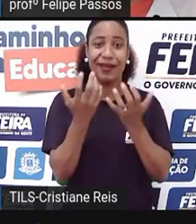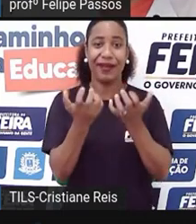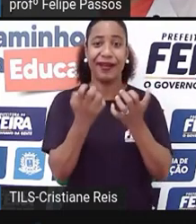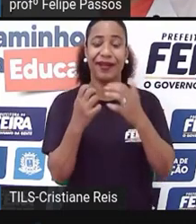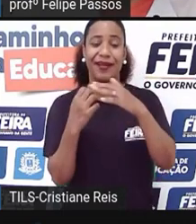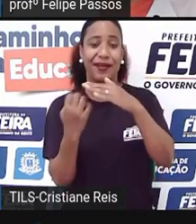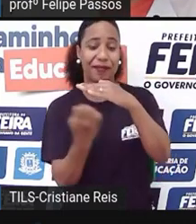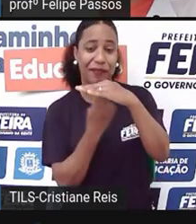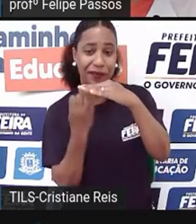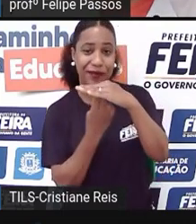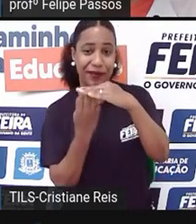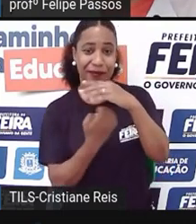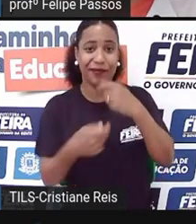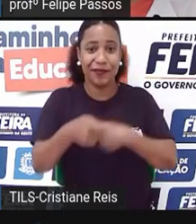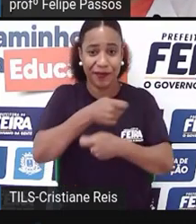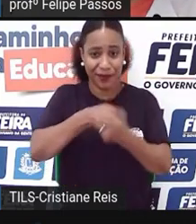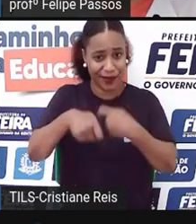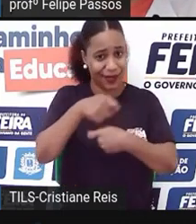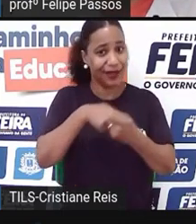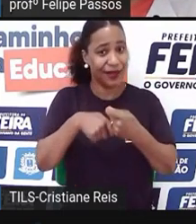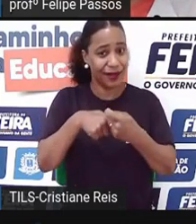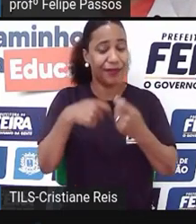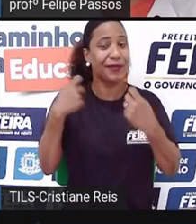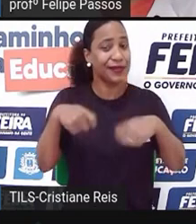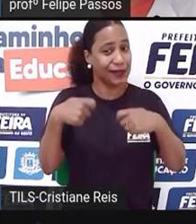casos, um empreendedor